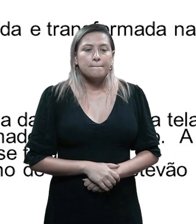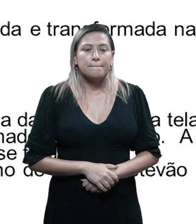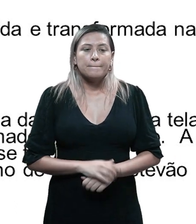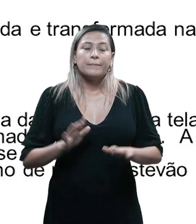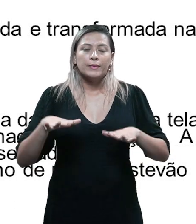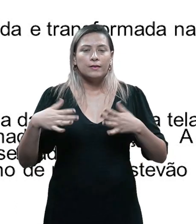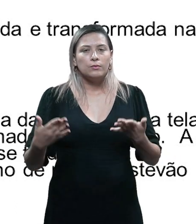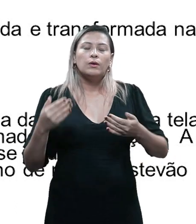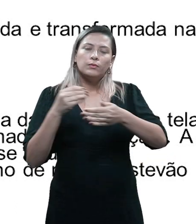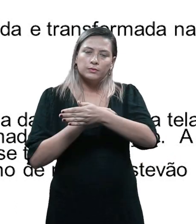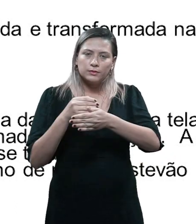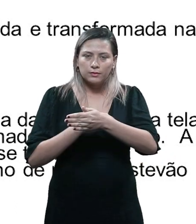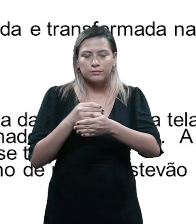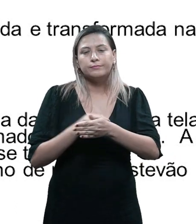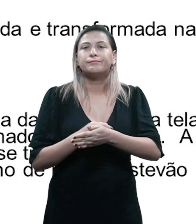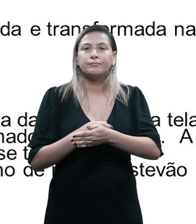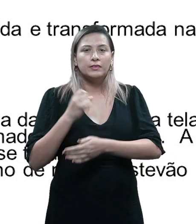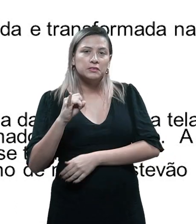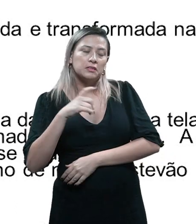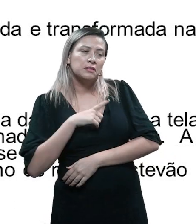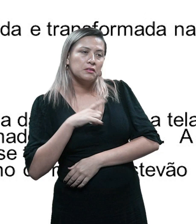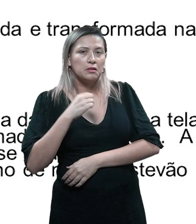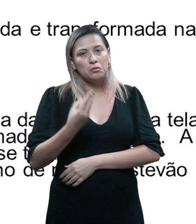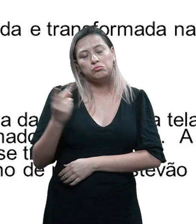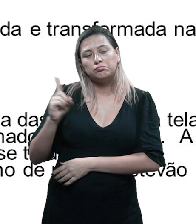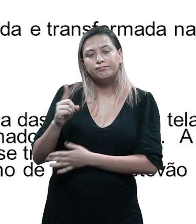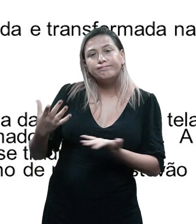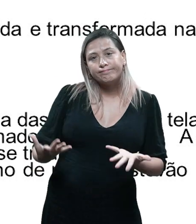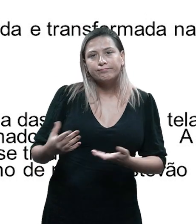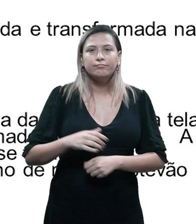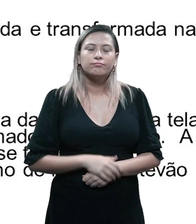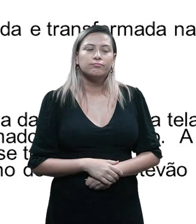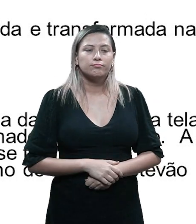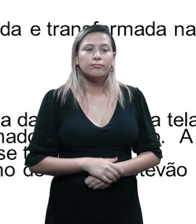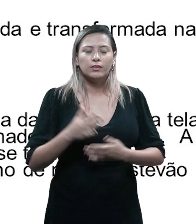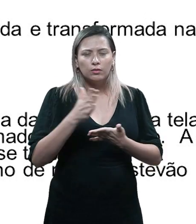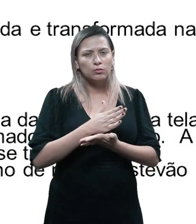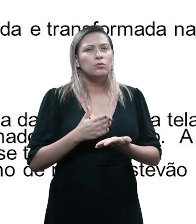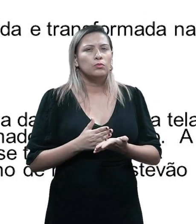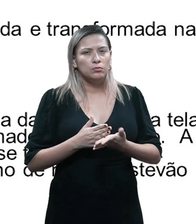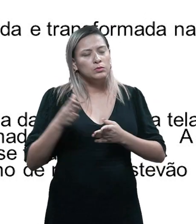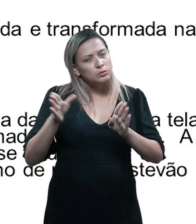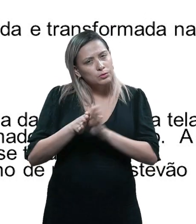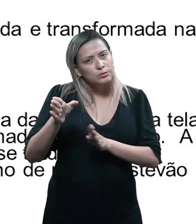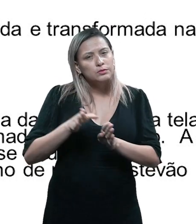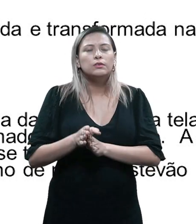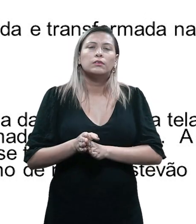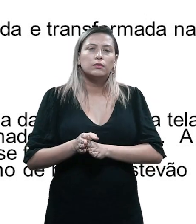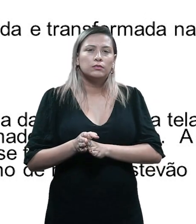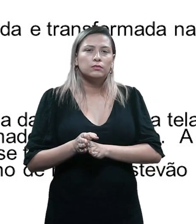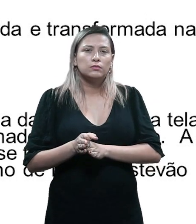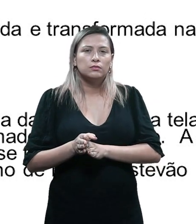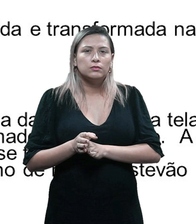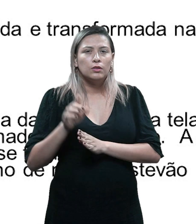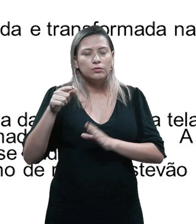qual o segredo e se tem algum segredo cabeludo, certo? Então, isso são algumas orientações na hora